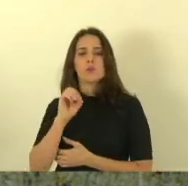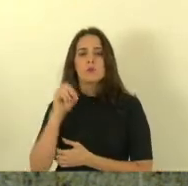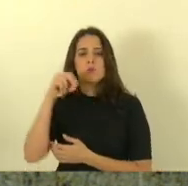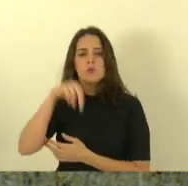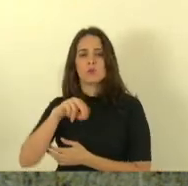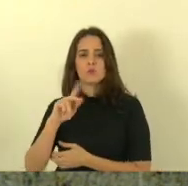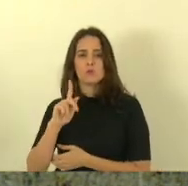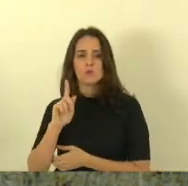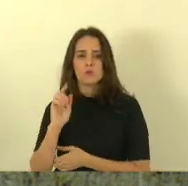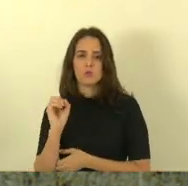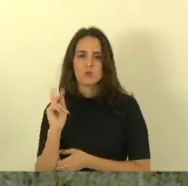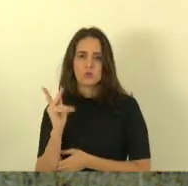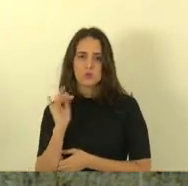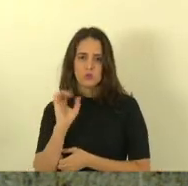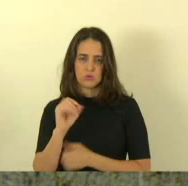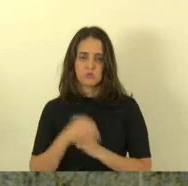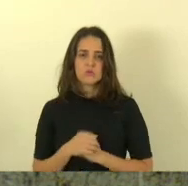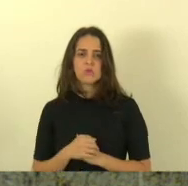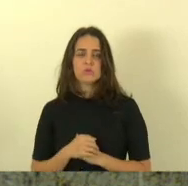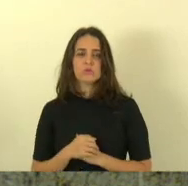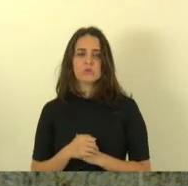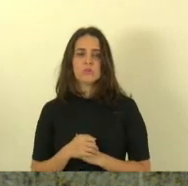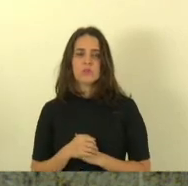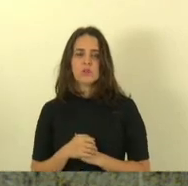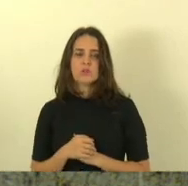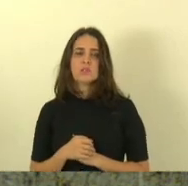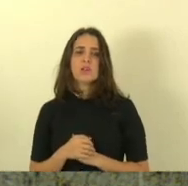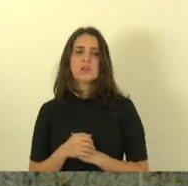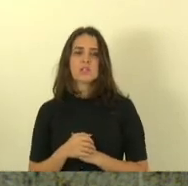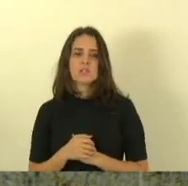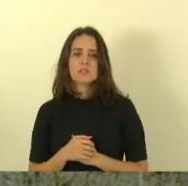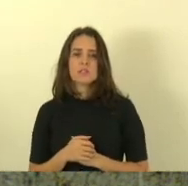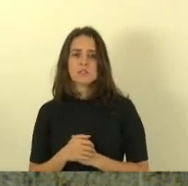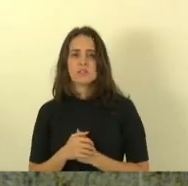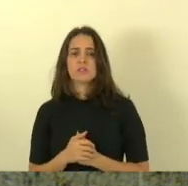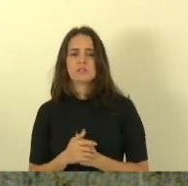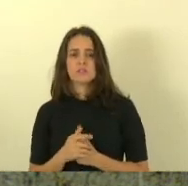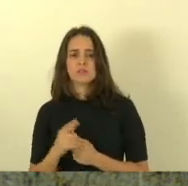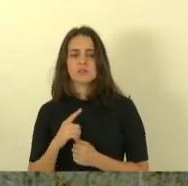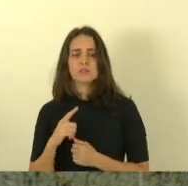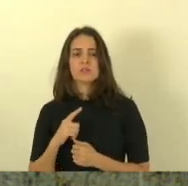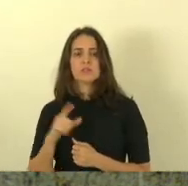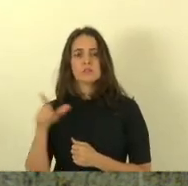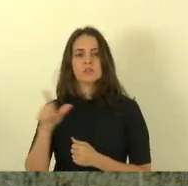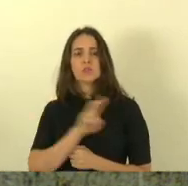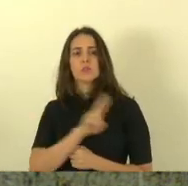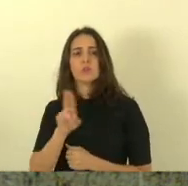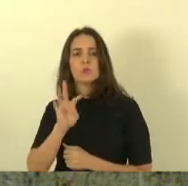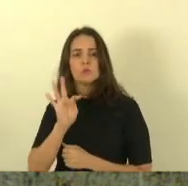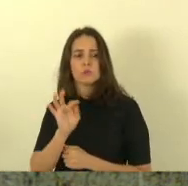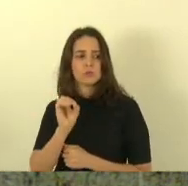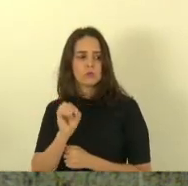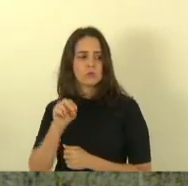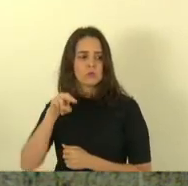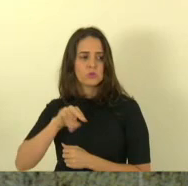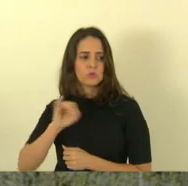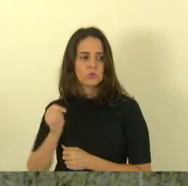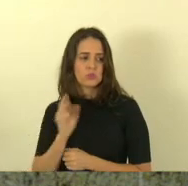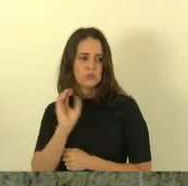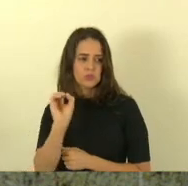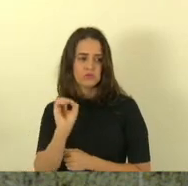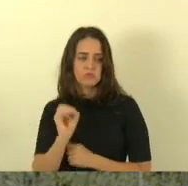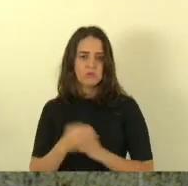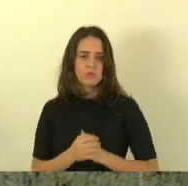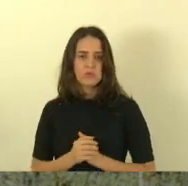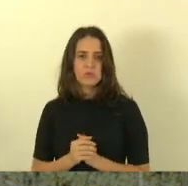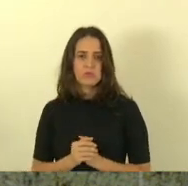cacique é o cacique Antônio Carlos nós todos o chamamos de cacique Toninho de Comboios que